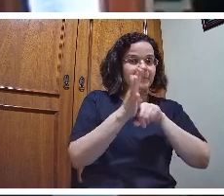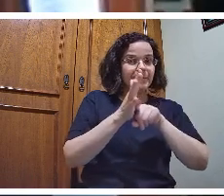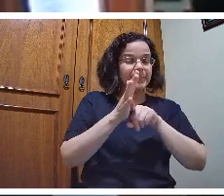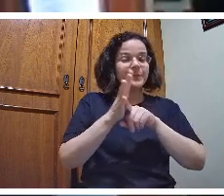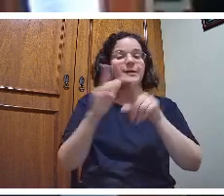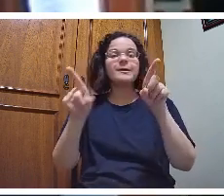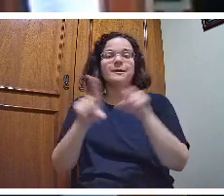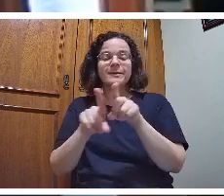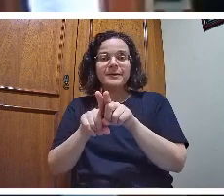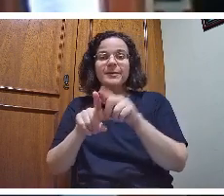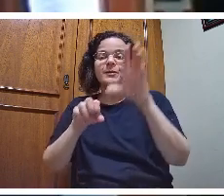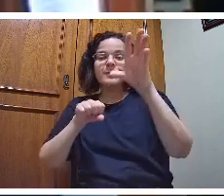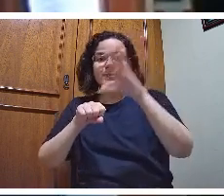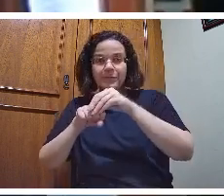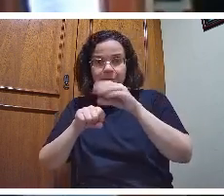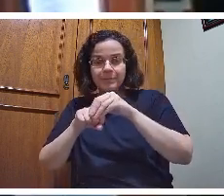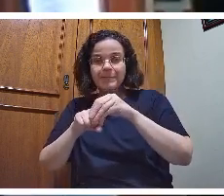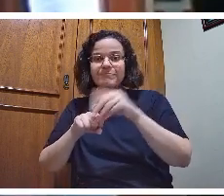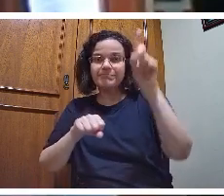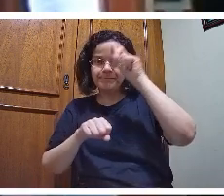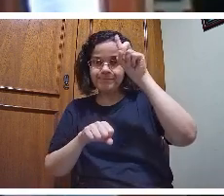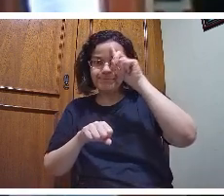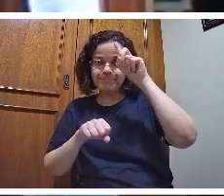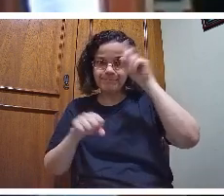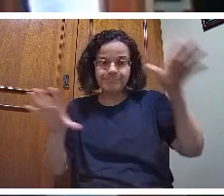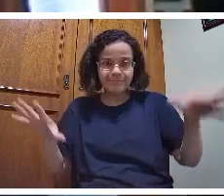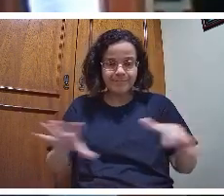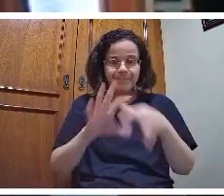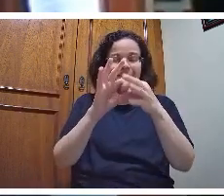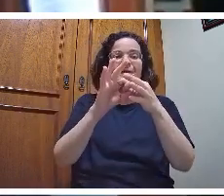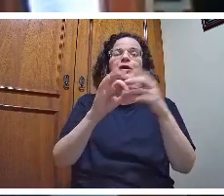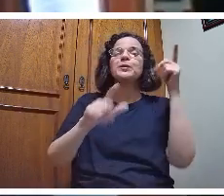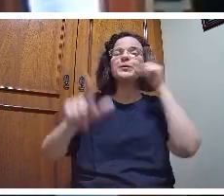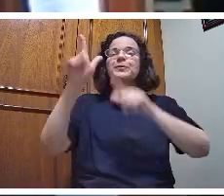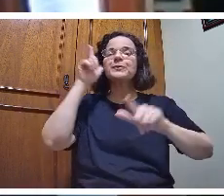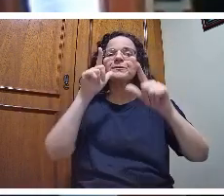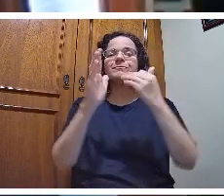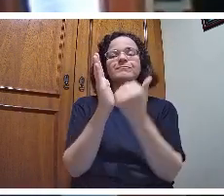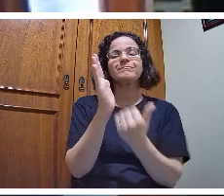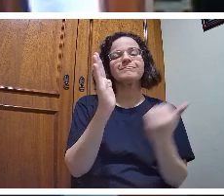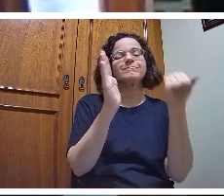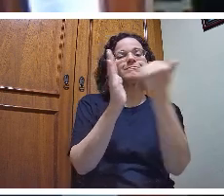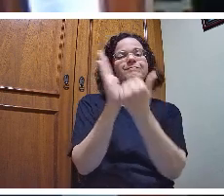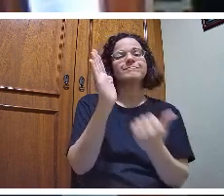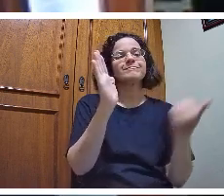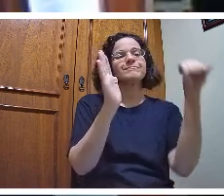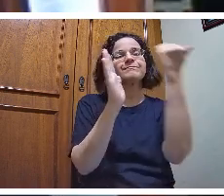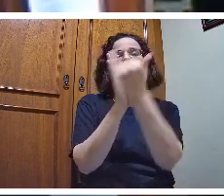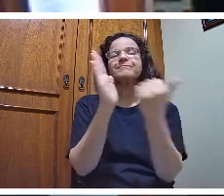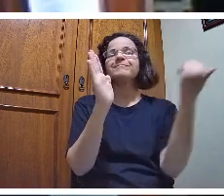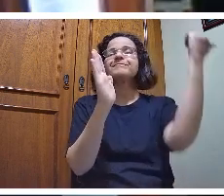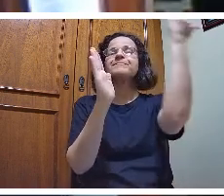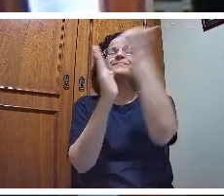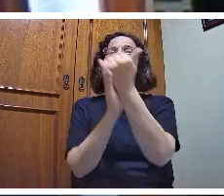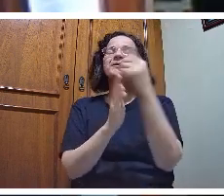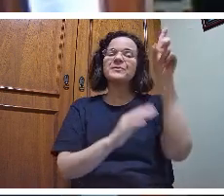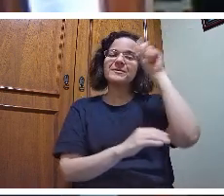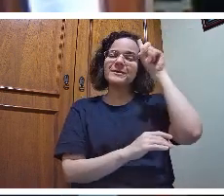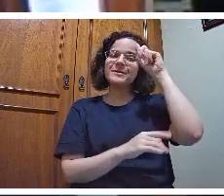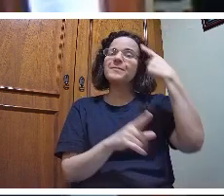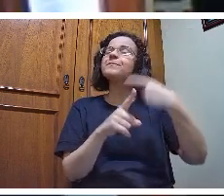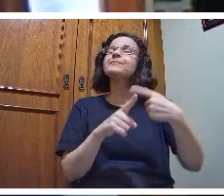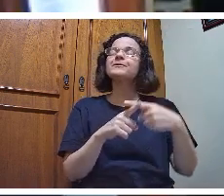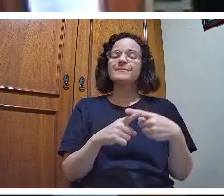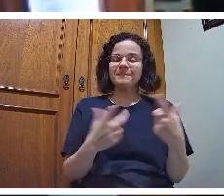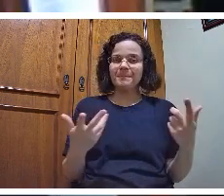superar eu diria a cotidianidade no sentido de que a ciência tem que estar cada vez